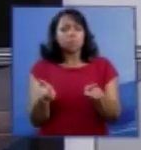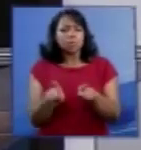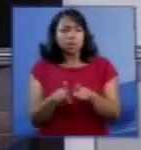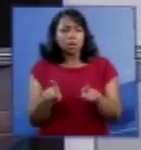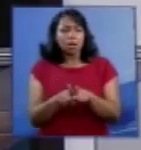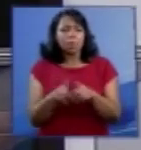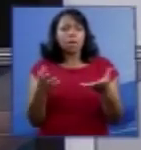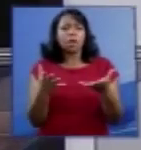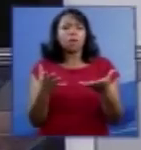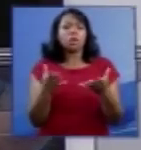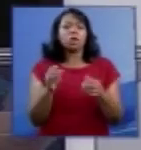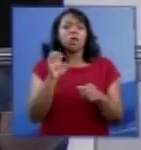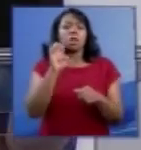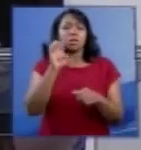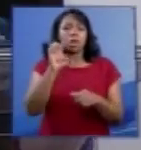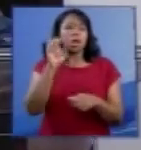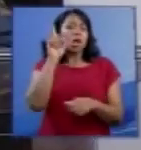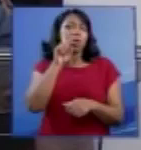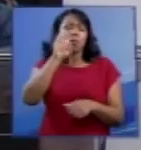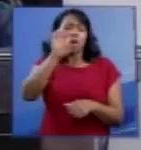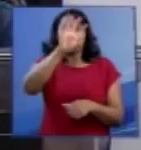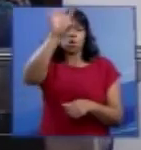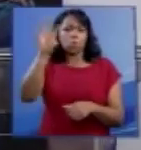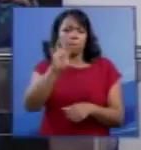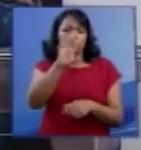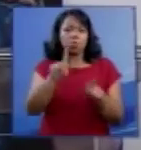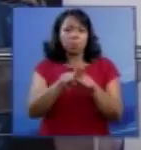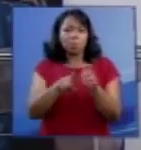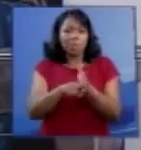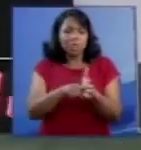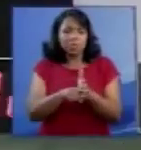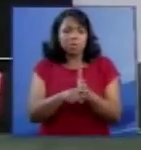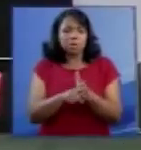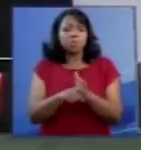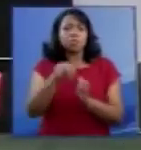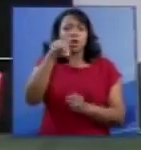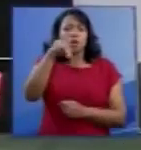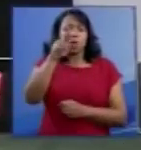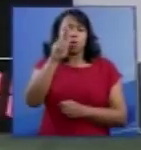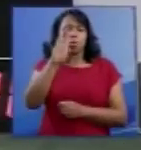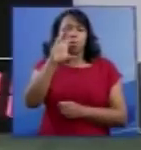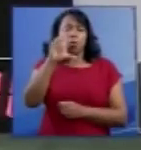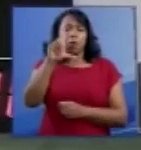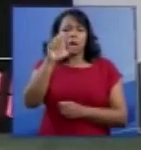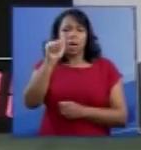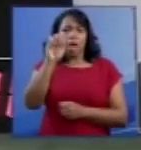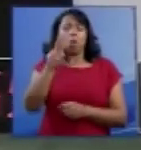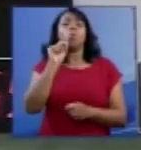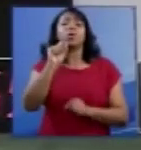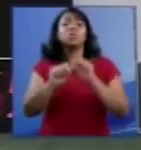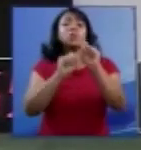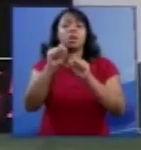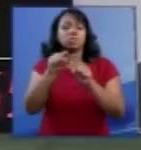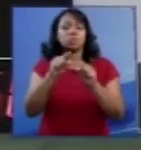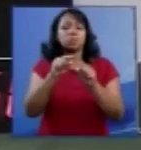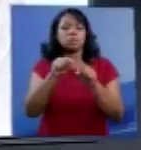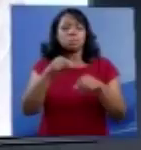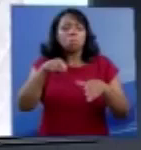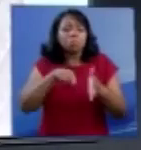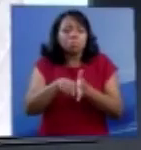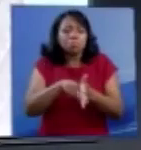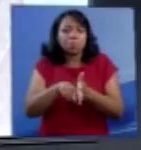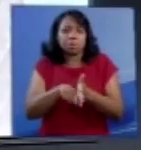Centro Europeu de Pesquisas Nucleares. E o que é que eles pesquisaram? O seguinte,